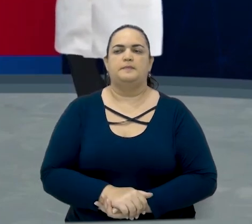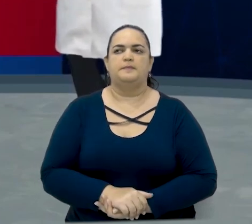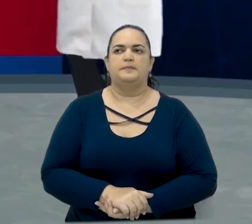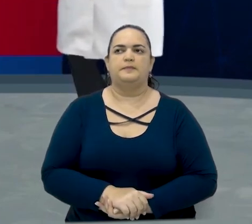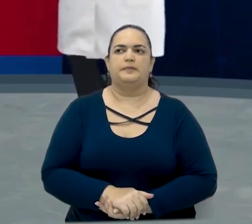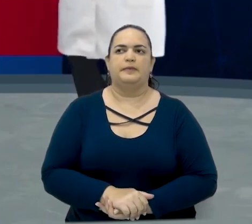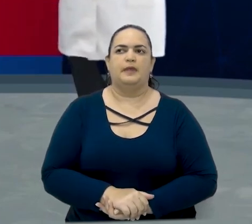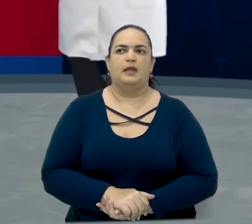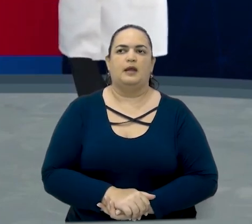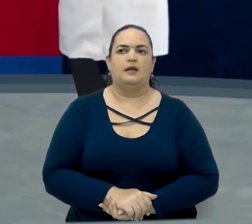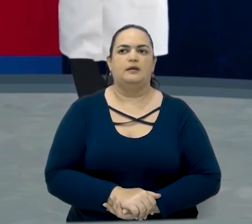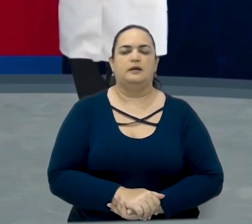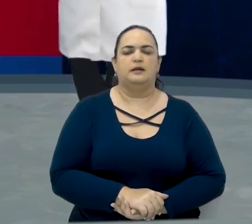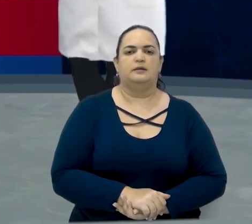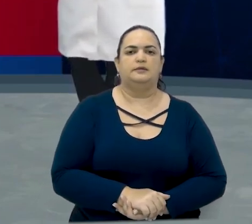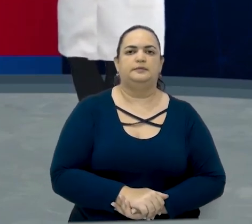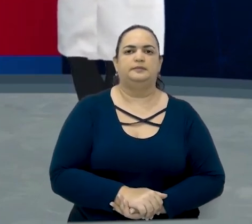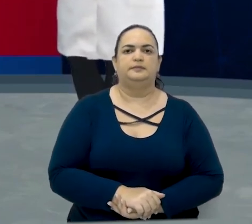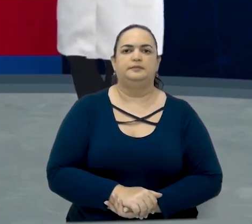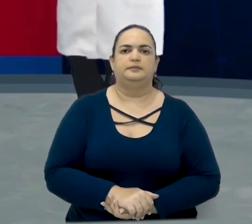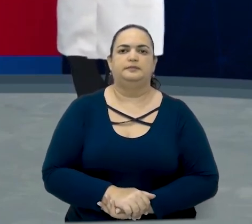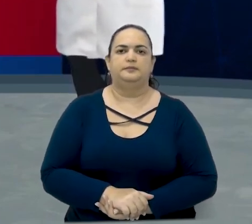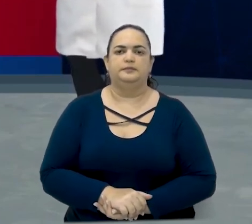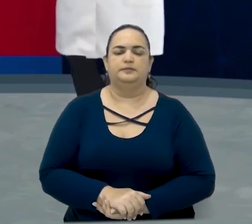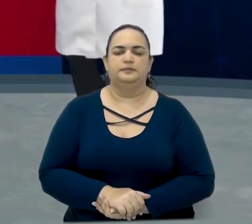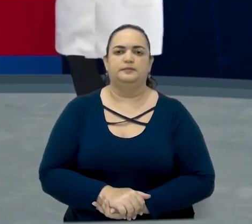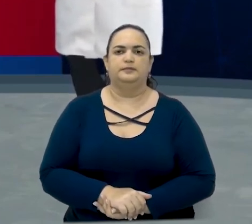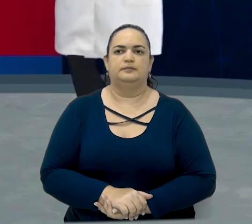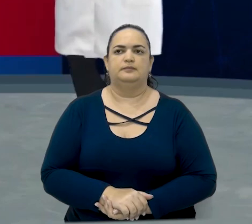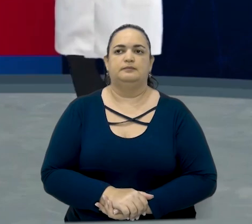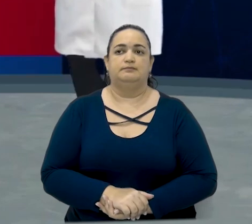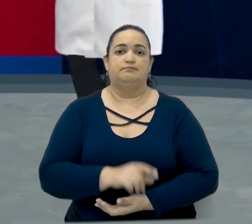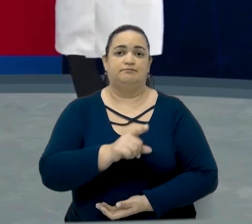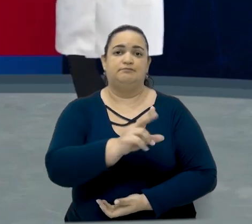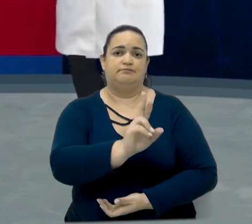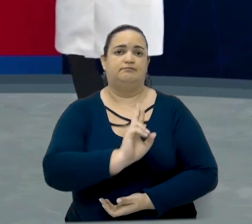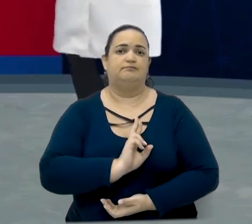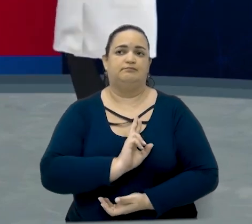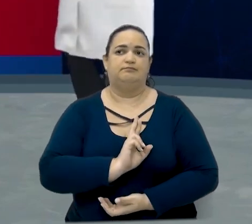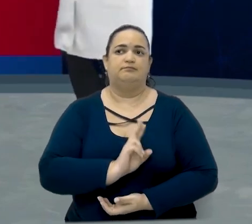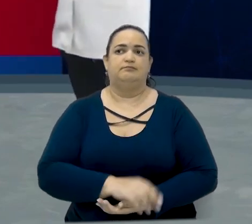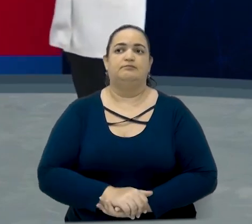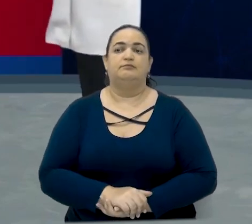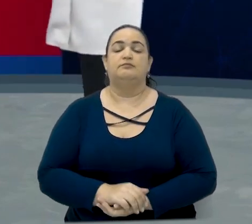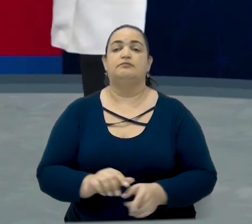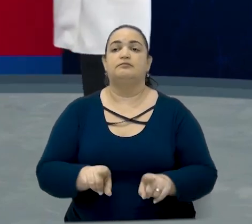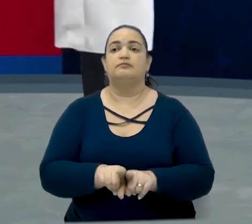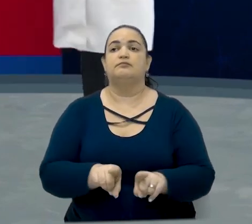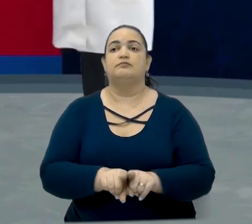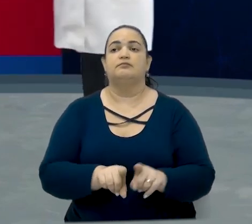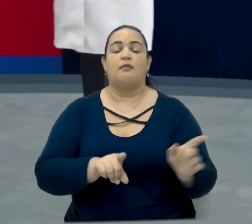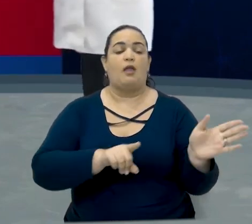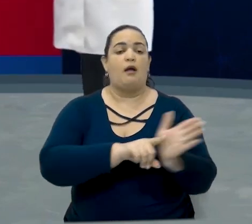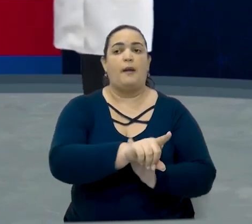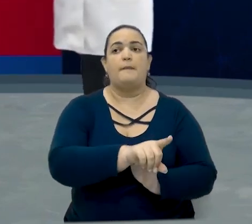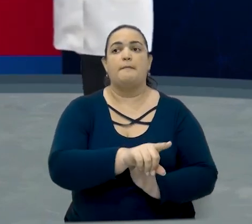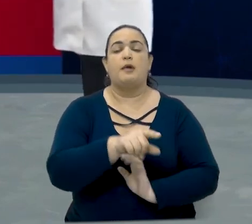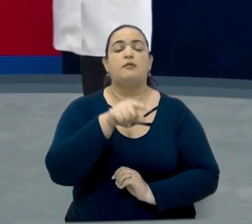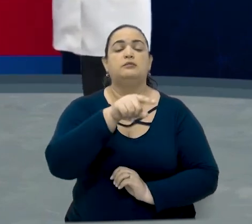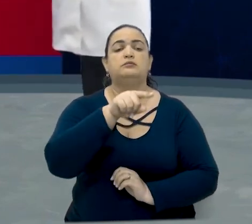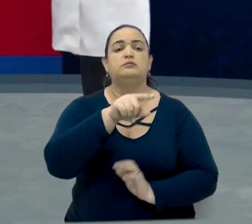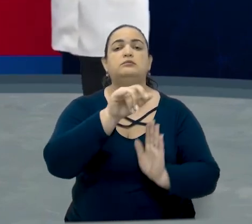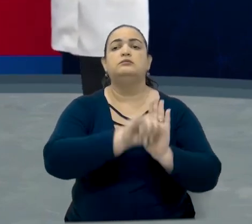from Japan. I'm from E a resposta dele, né? Em relação a outra pergunta, vamos ver também. A pergunta